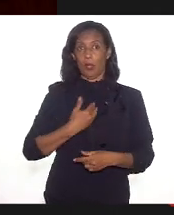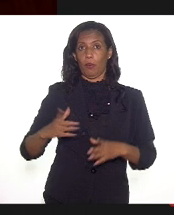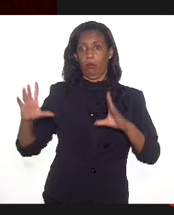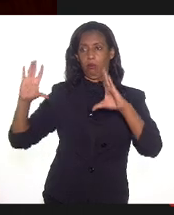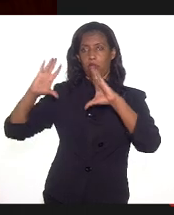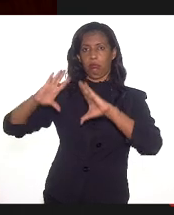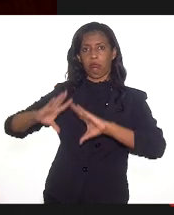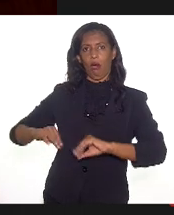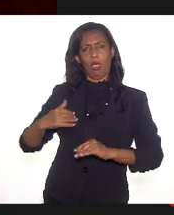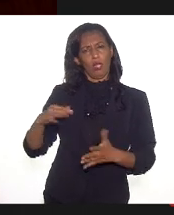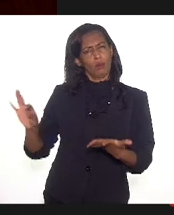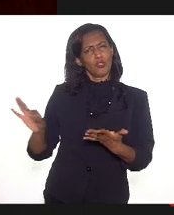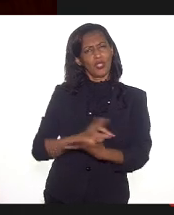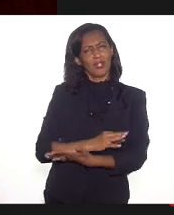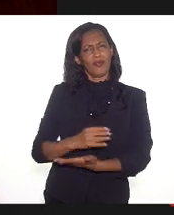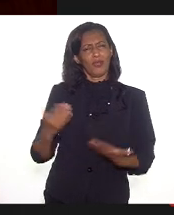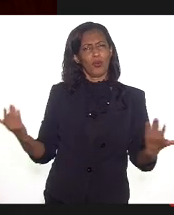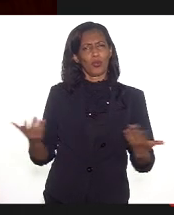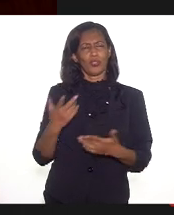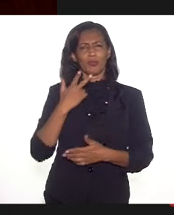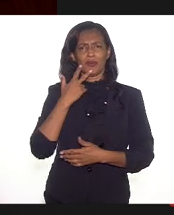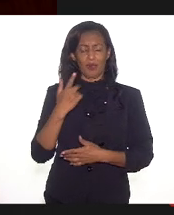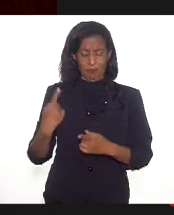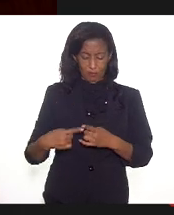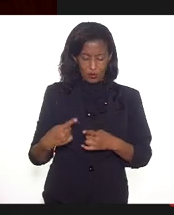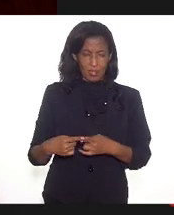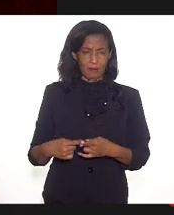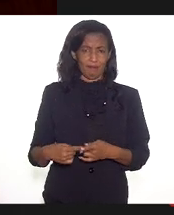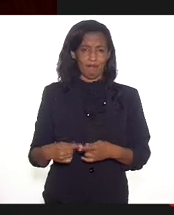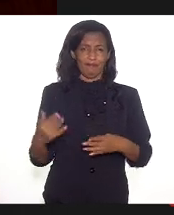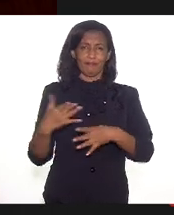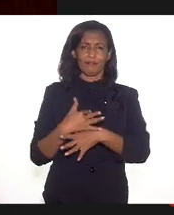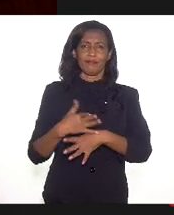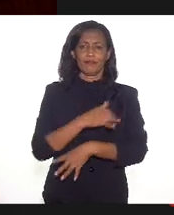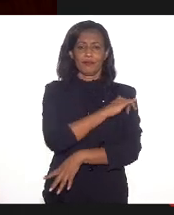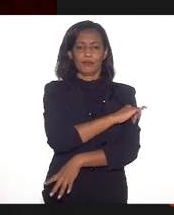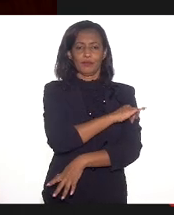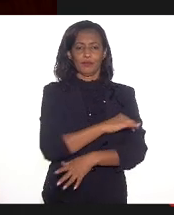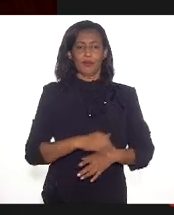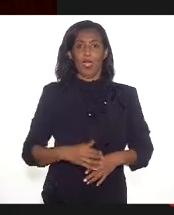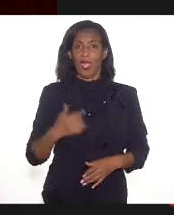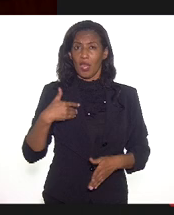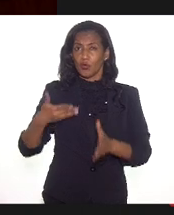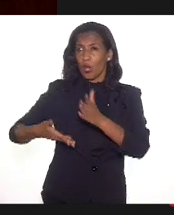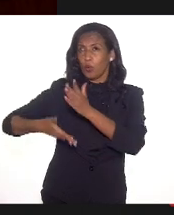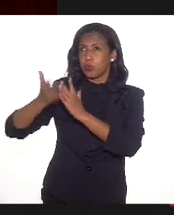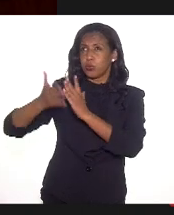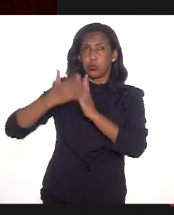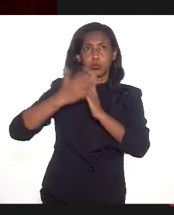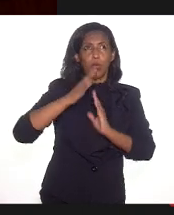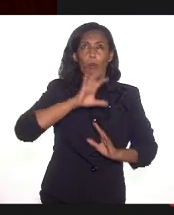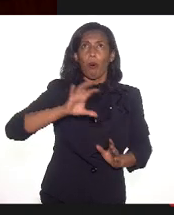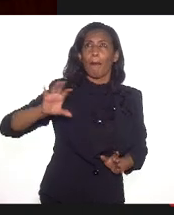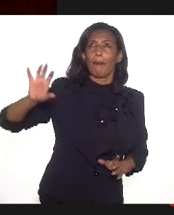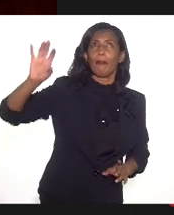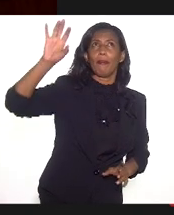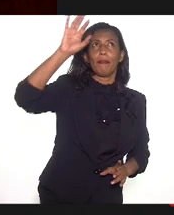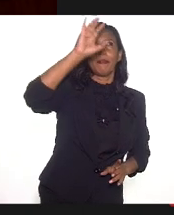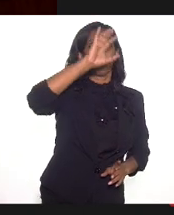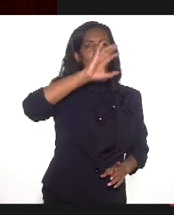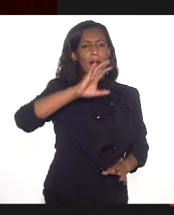inscrevi exatamente para isso. Na cidade do Rio de Janeiro, eu que viajei tanto por aí para